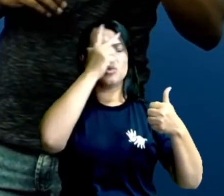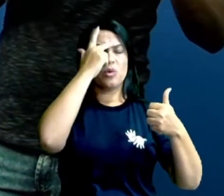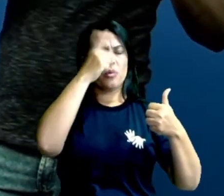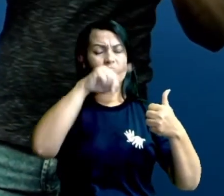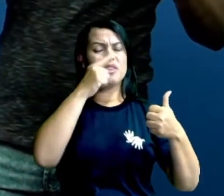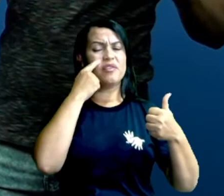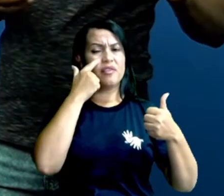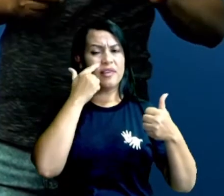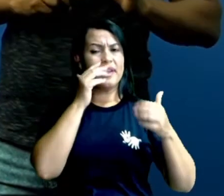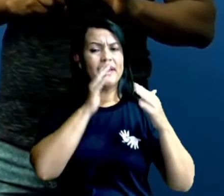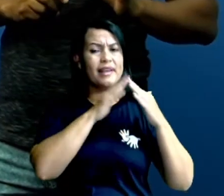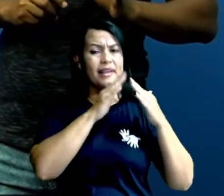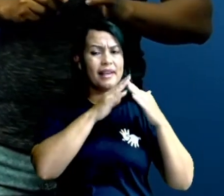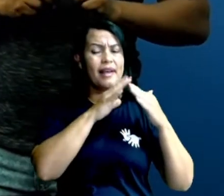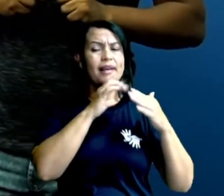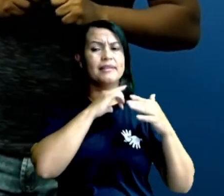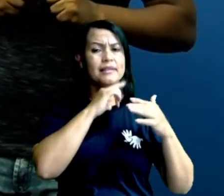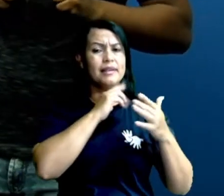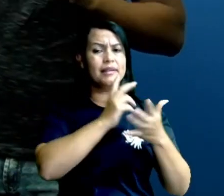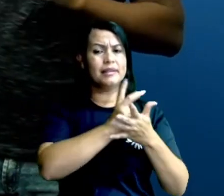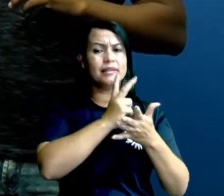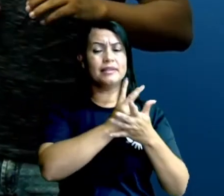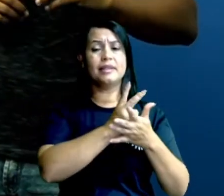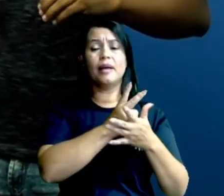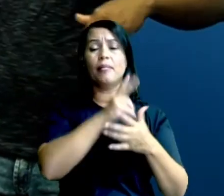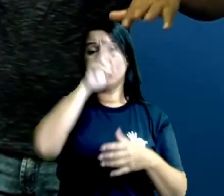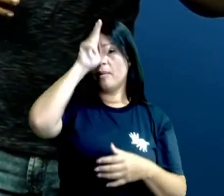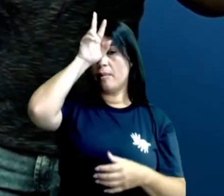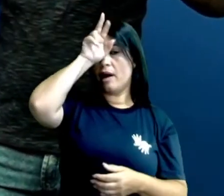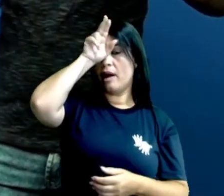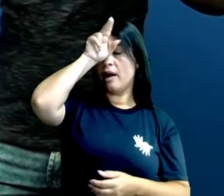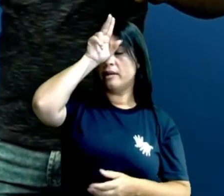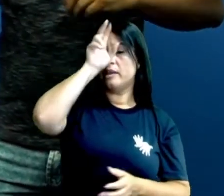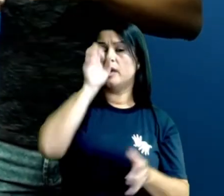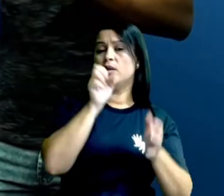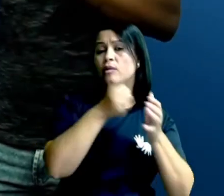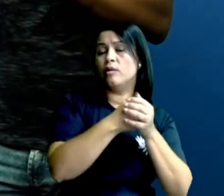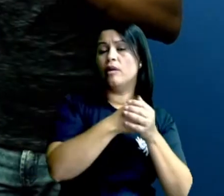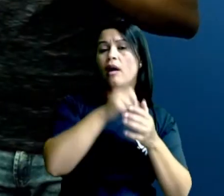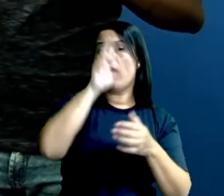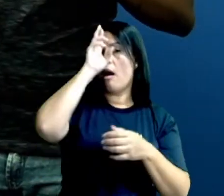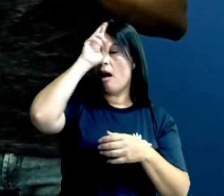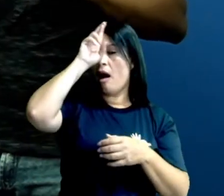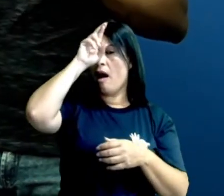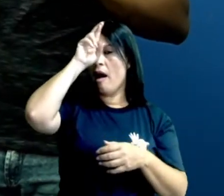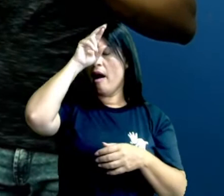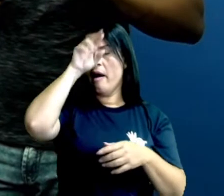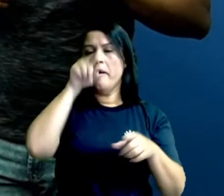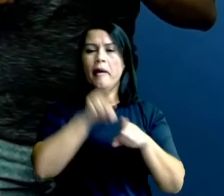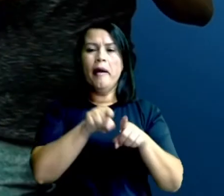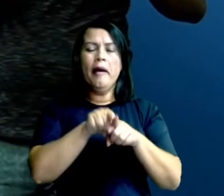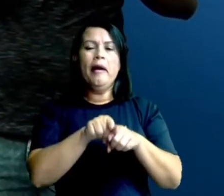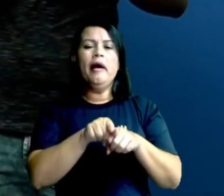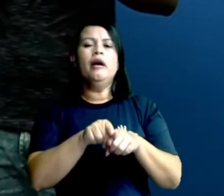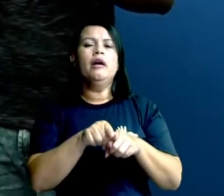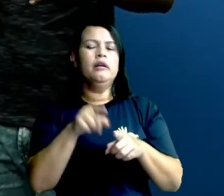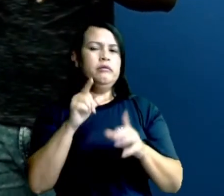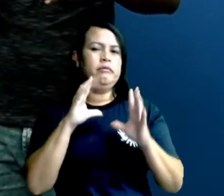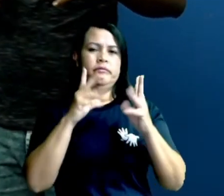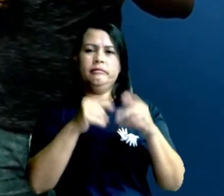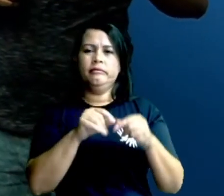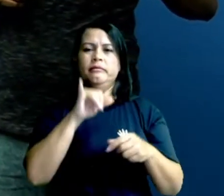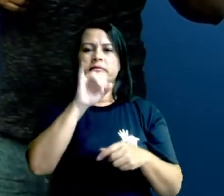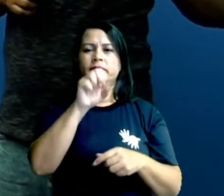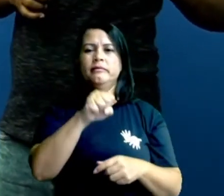você pensar o que tem de inseto, sempre tem lá uma baratinha escondida, uma formiguinha andando por cima da mesa. São todos